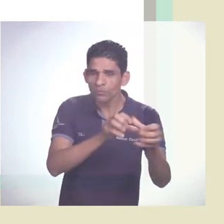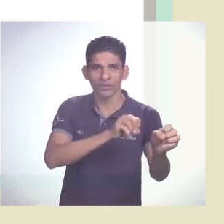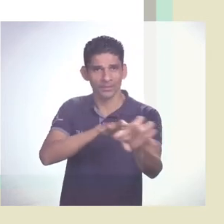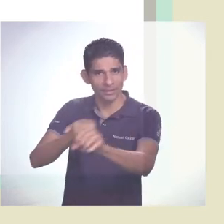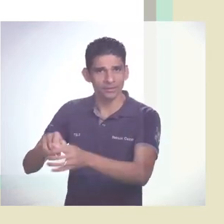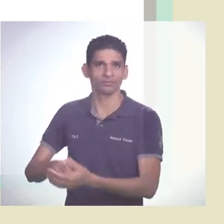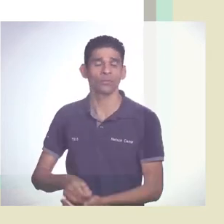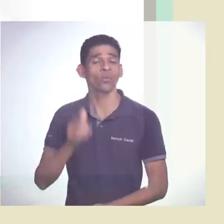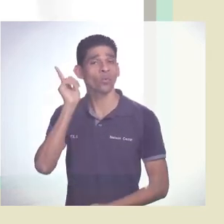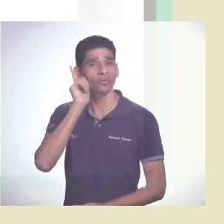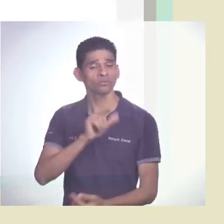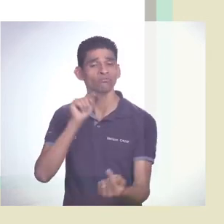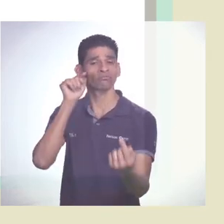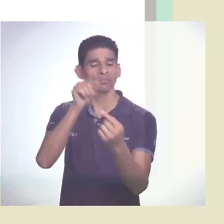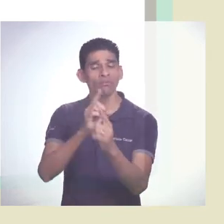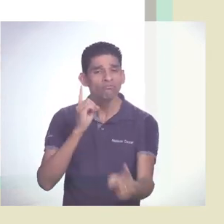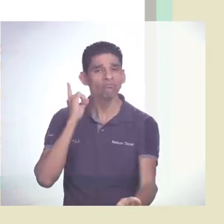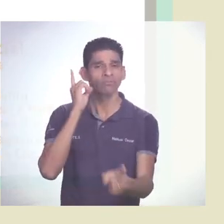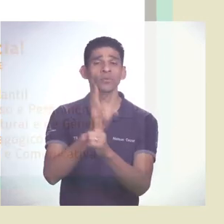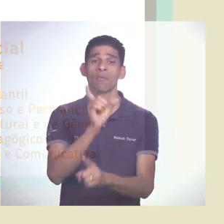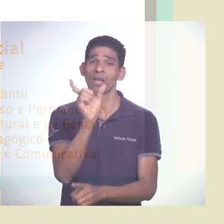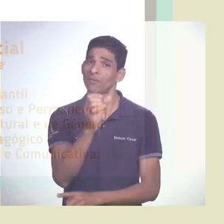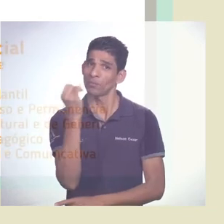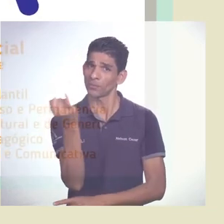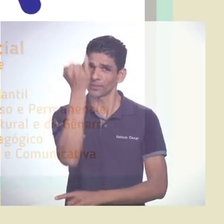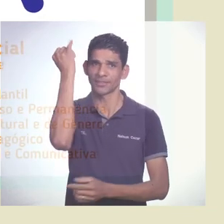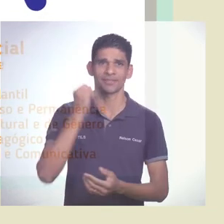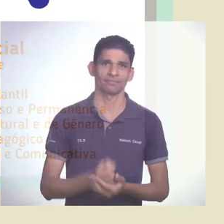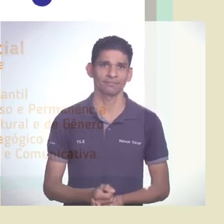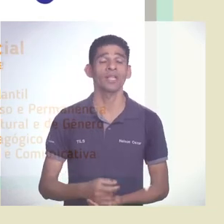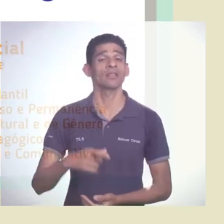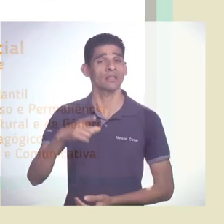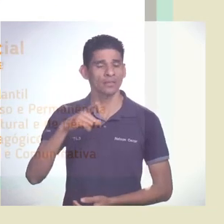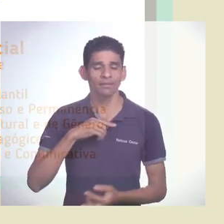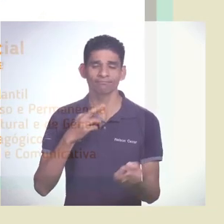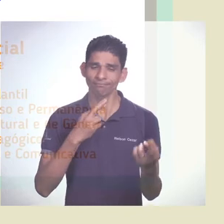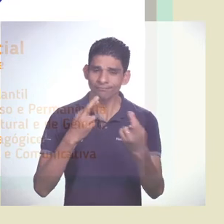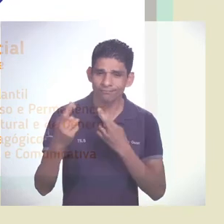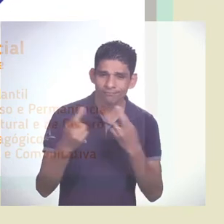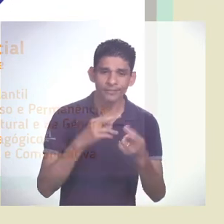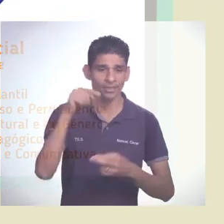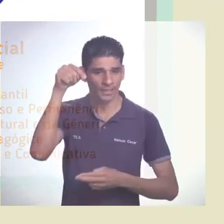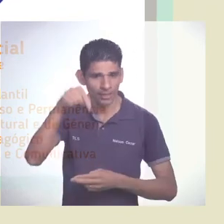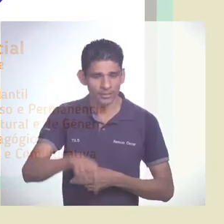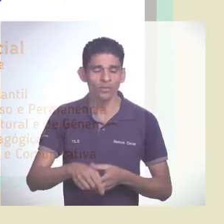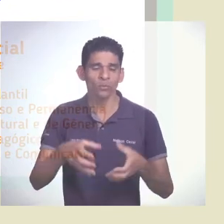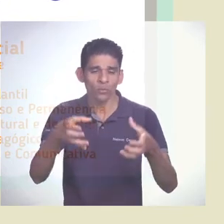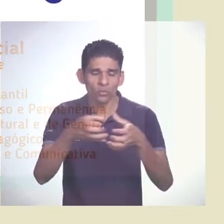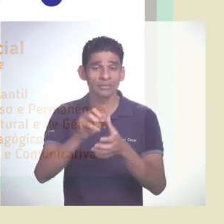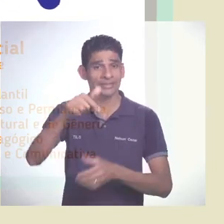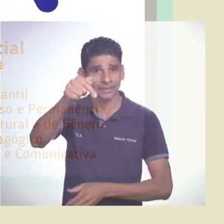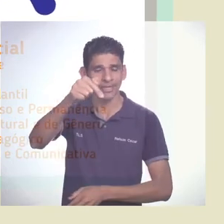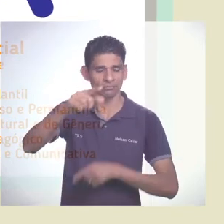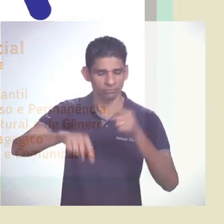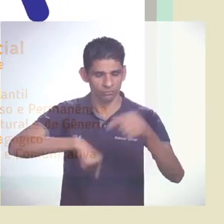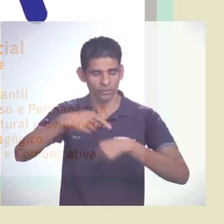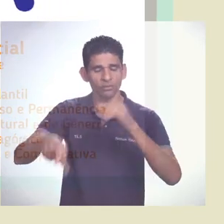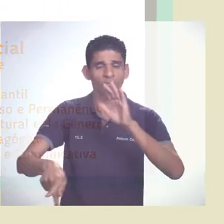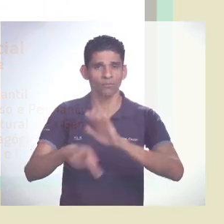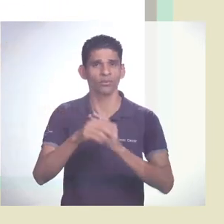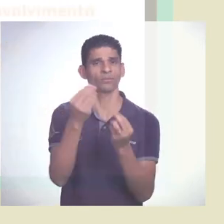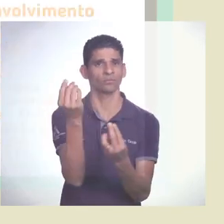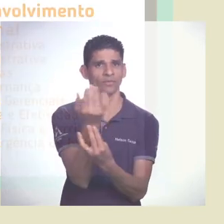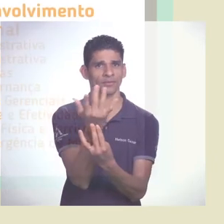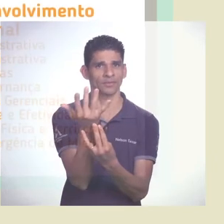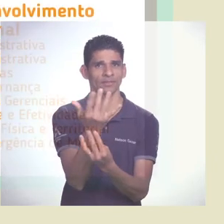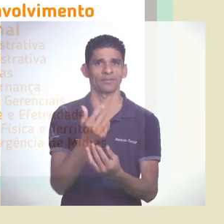Com o intuito de identificar palavras-chave que estejam relacionadas aos sete desafios institucionais.